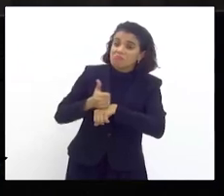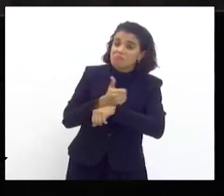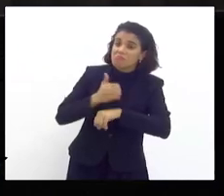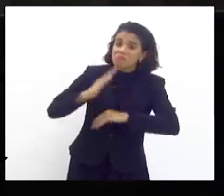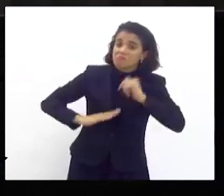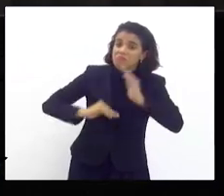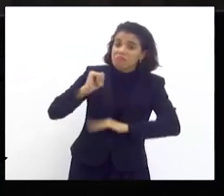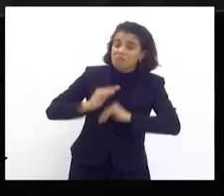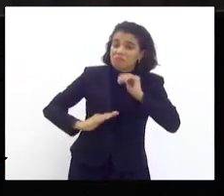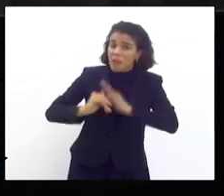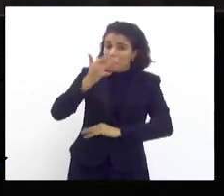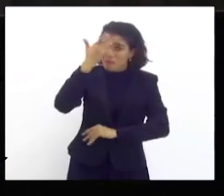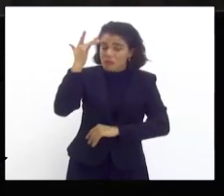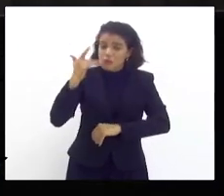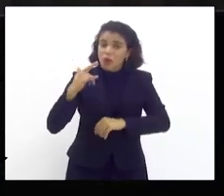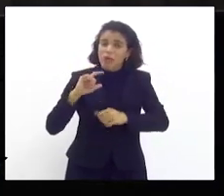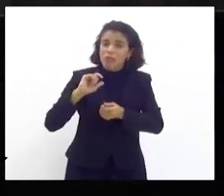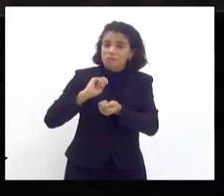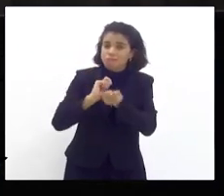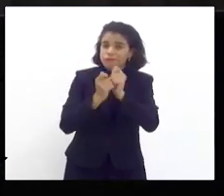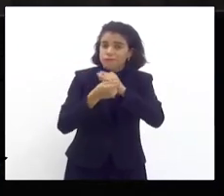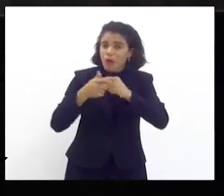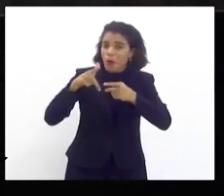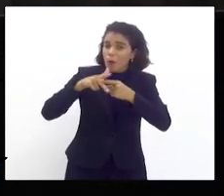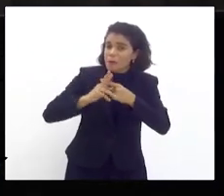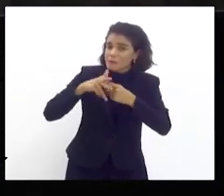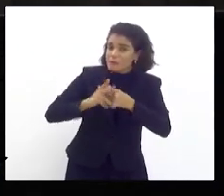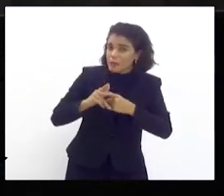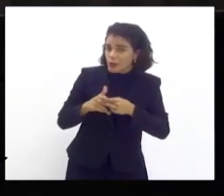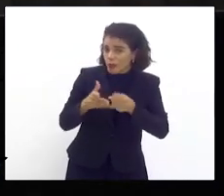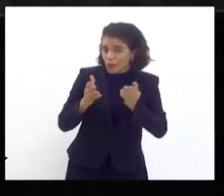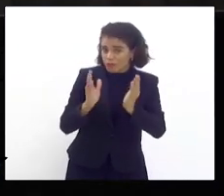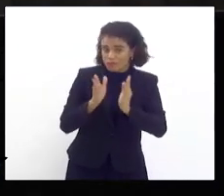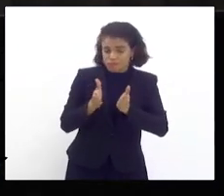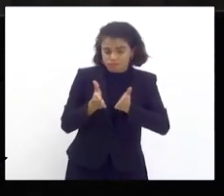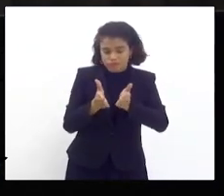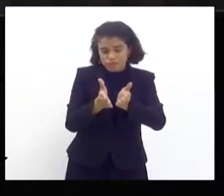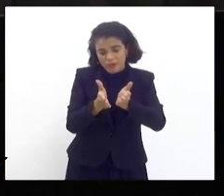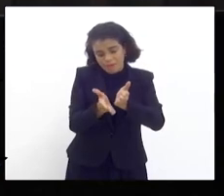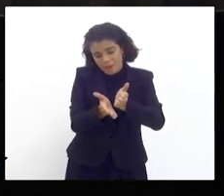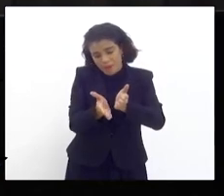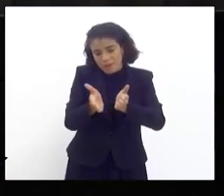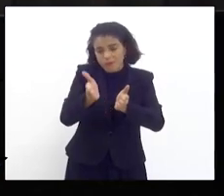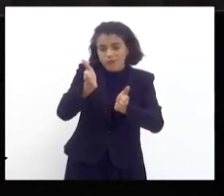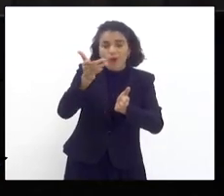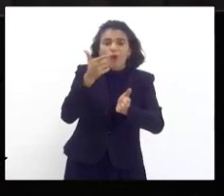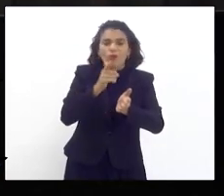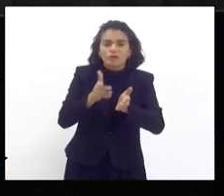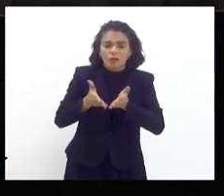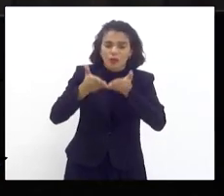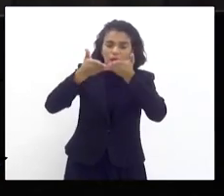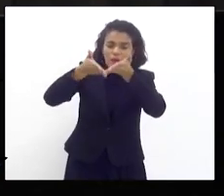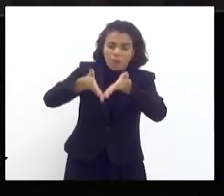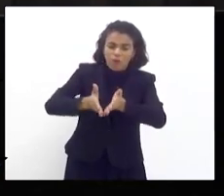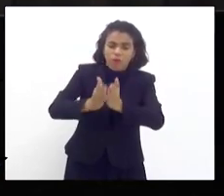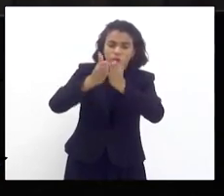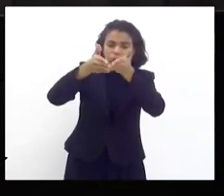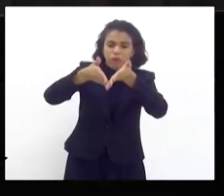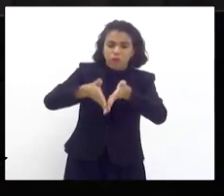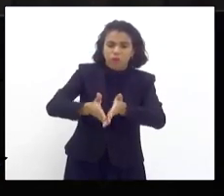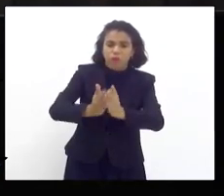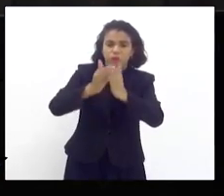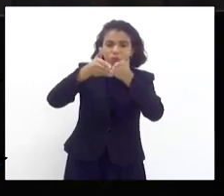trabalharam na recuperação de partes dessas avarias. E é assim que o navio conseguiu flutuar novamente, eles rebocaram